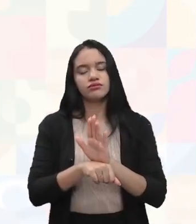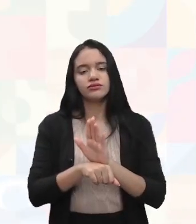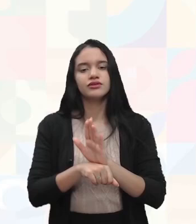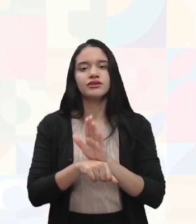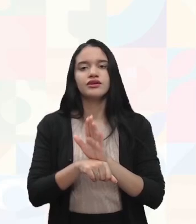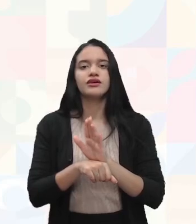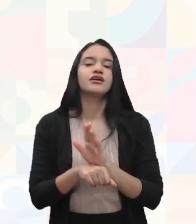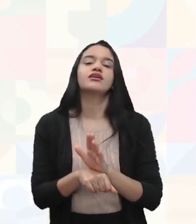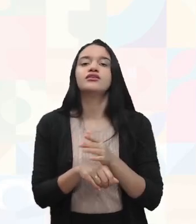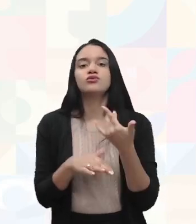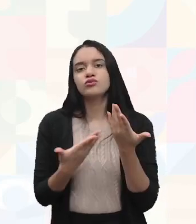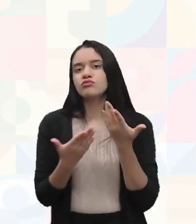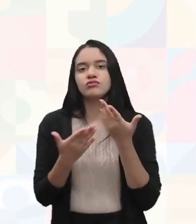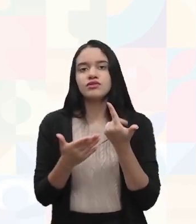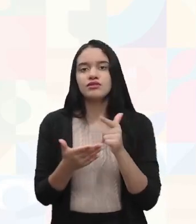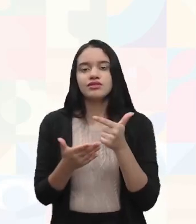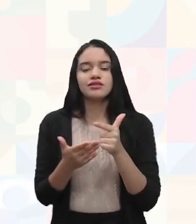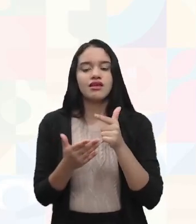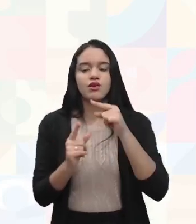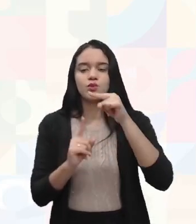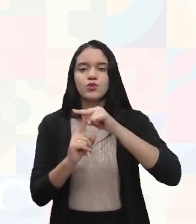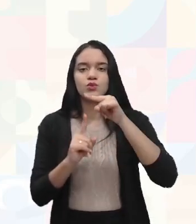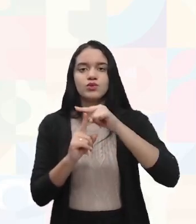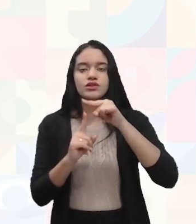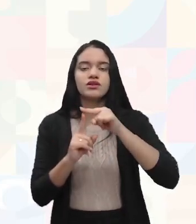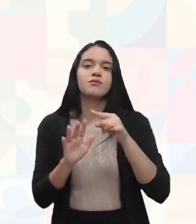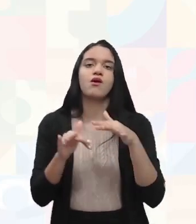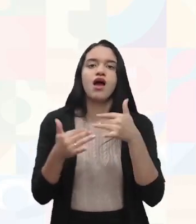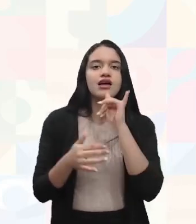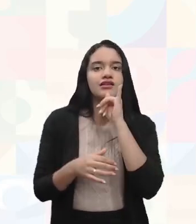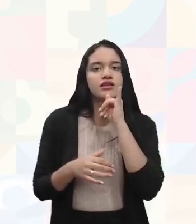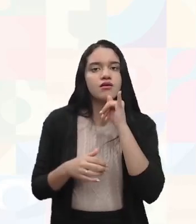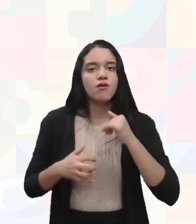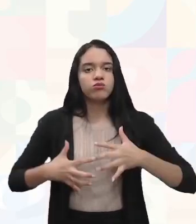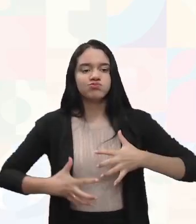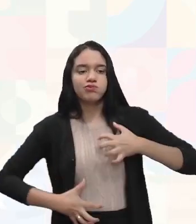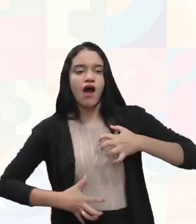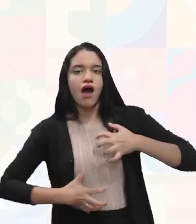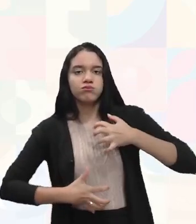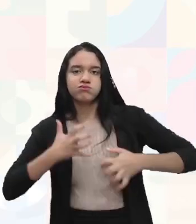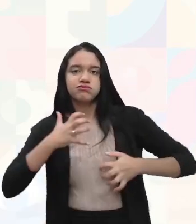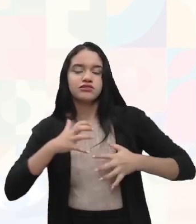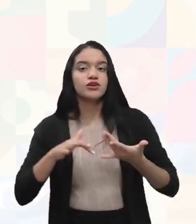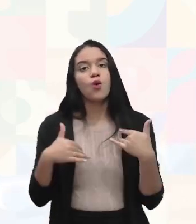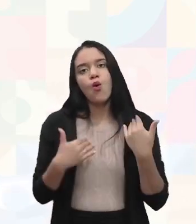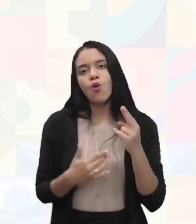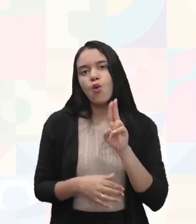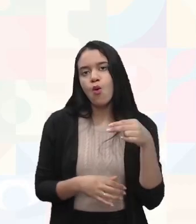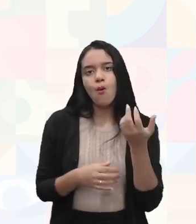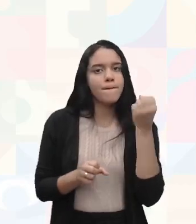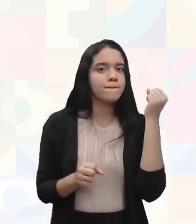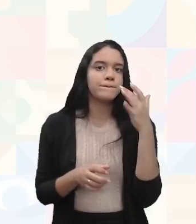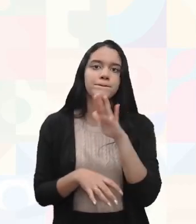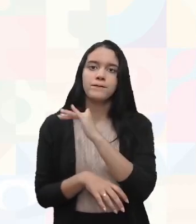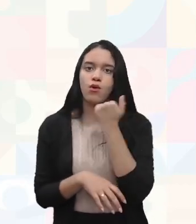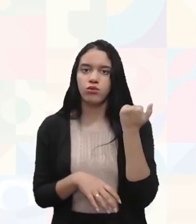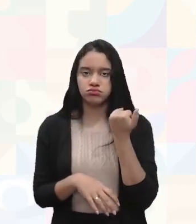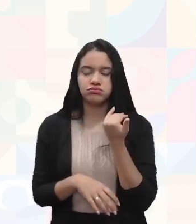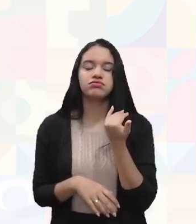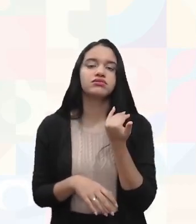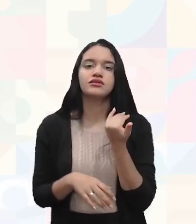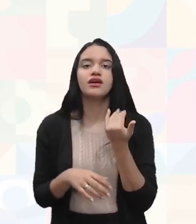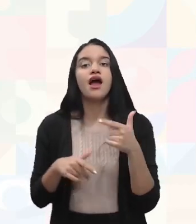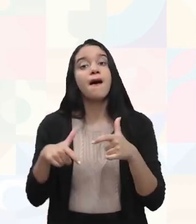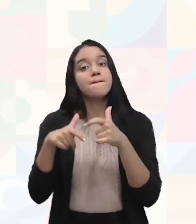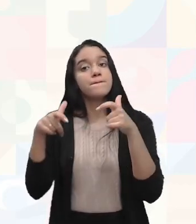não ter nenhum tipo de fratura ou até mesmo morte, né, porque a maioria dos acidentes com queda